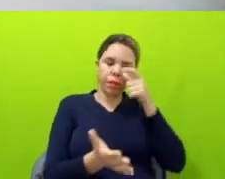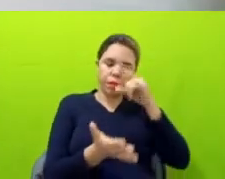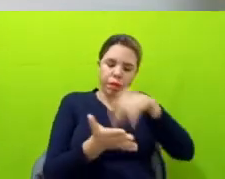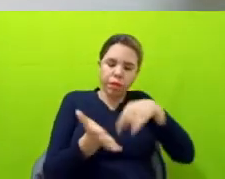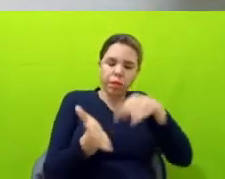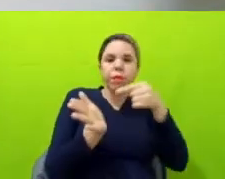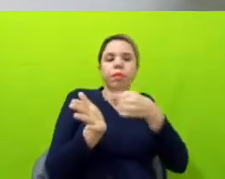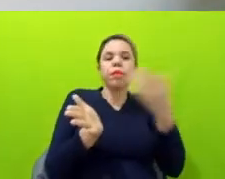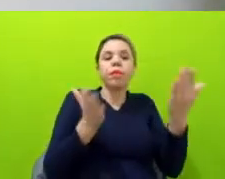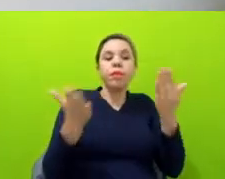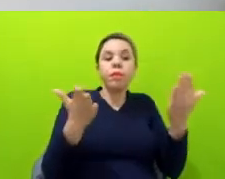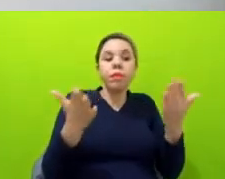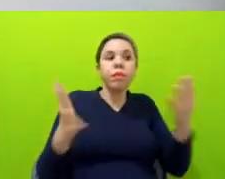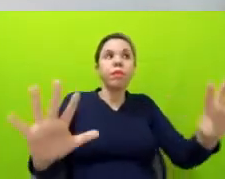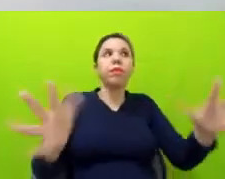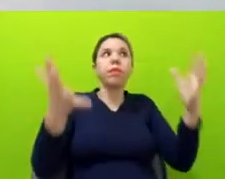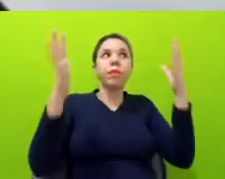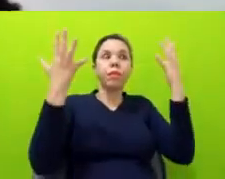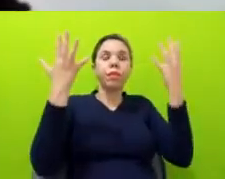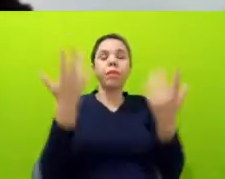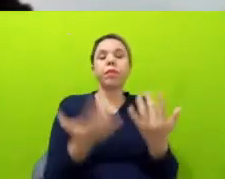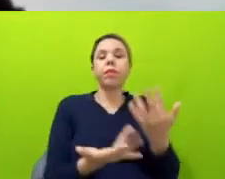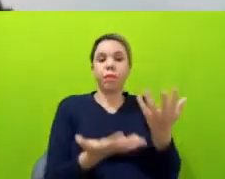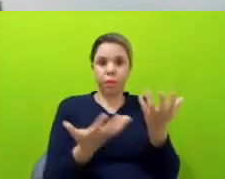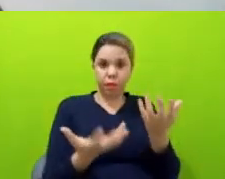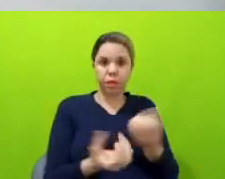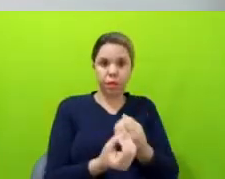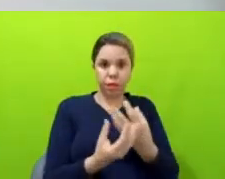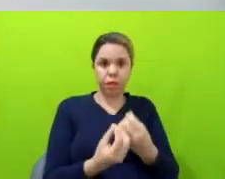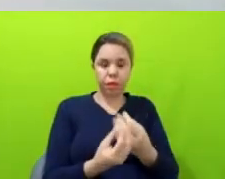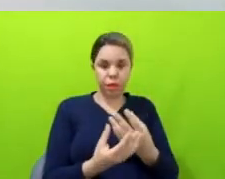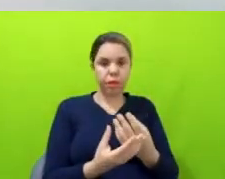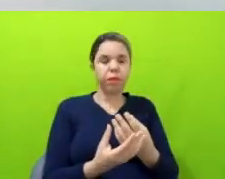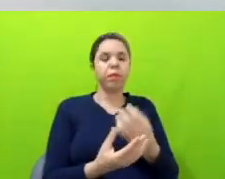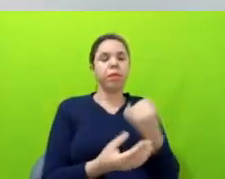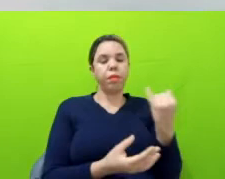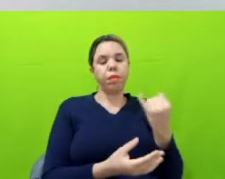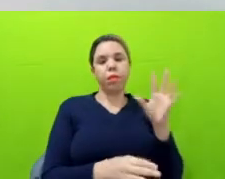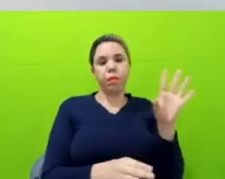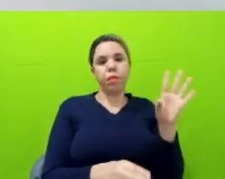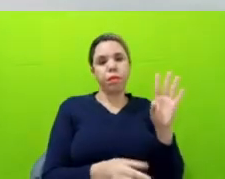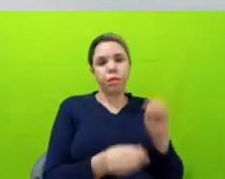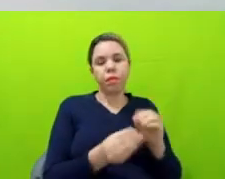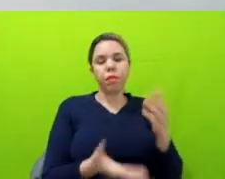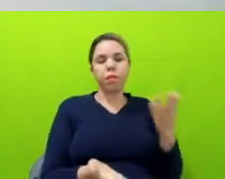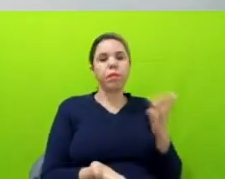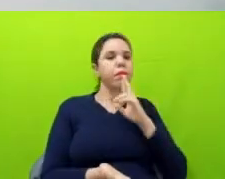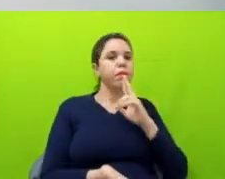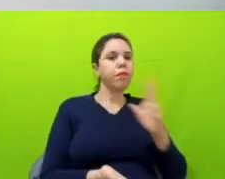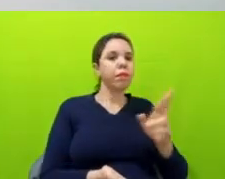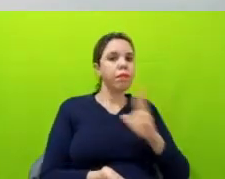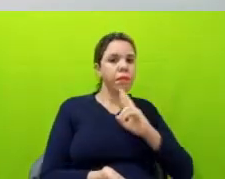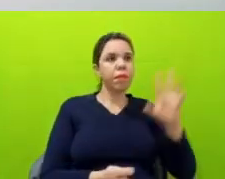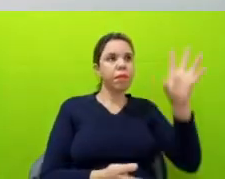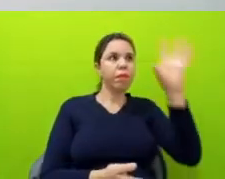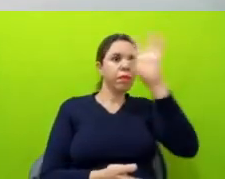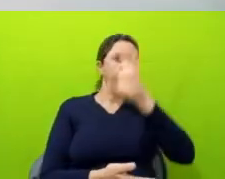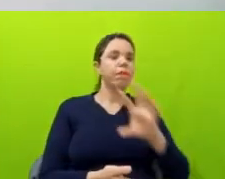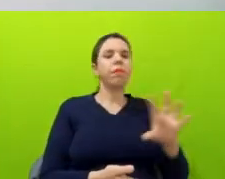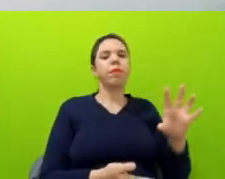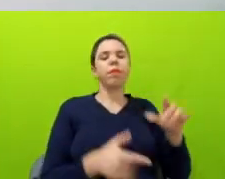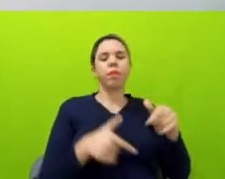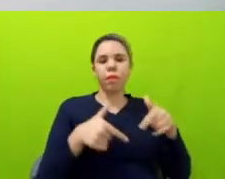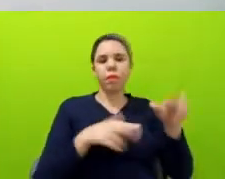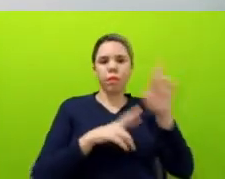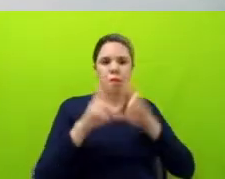desmatamento, você quer aquela informação espacializada, né, e muitas das respostas dos estados, tanto para ações de fiscalização que eles